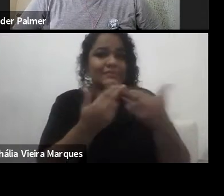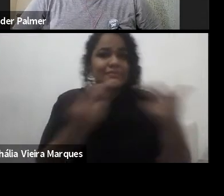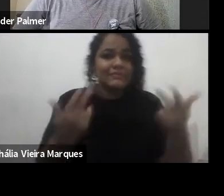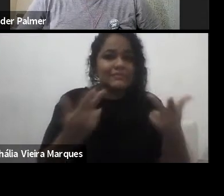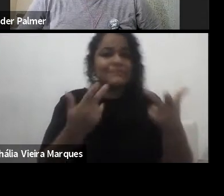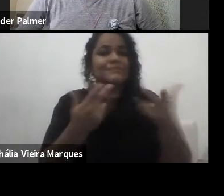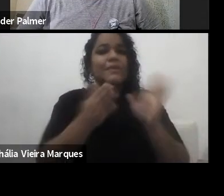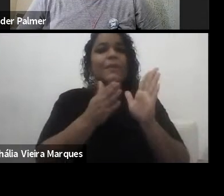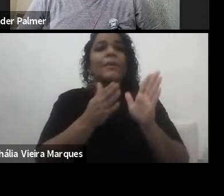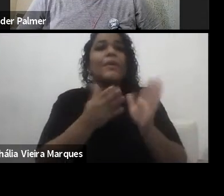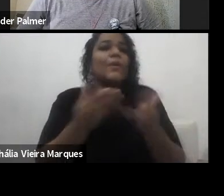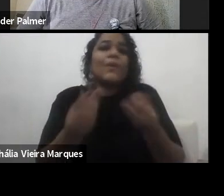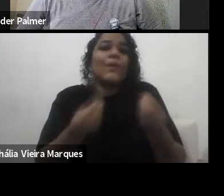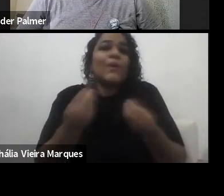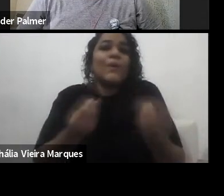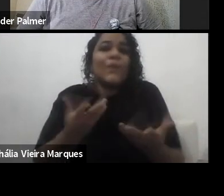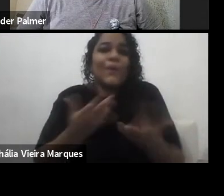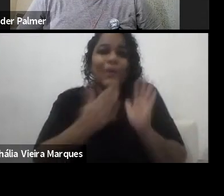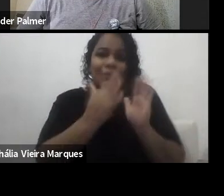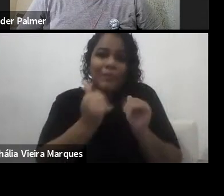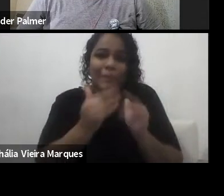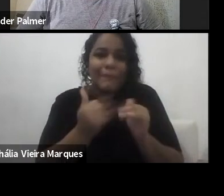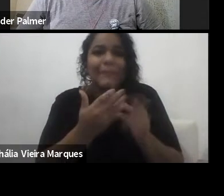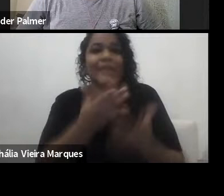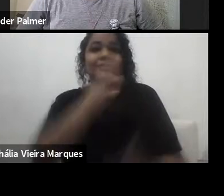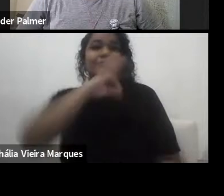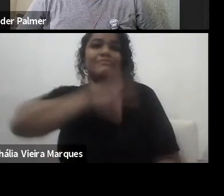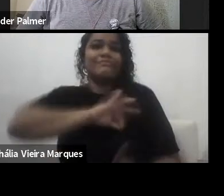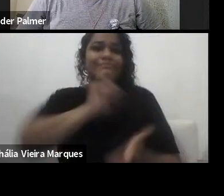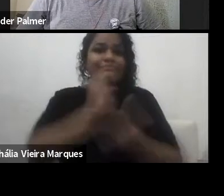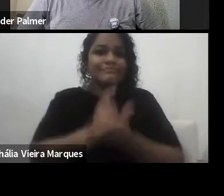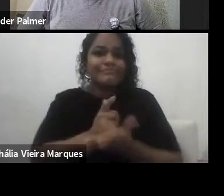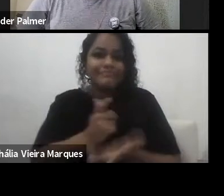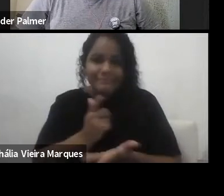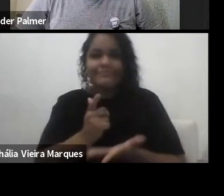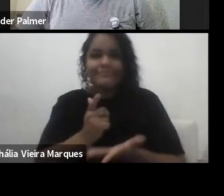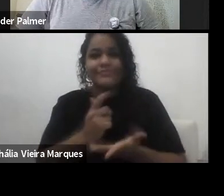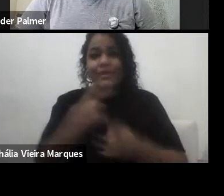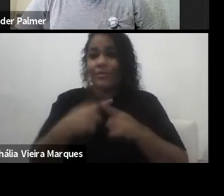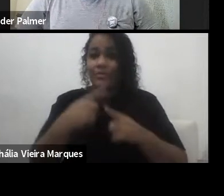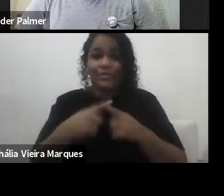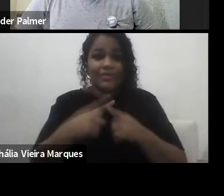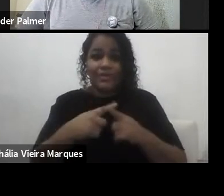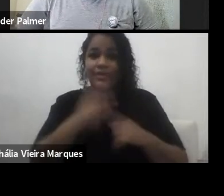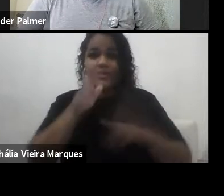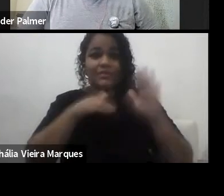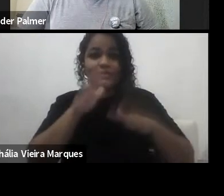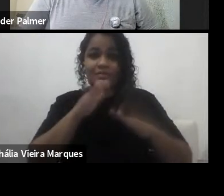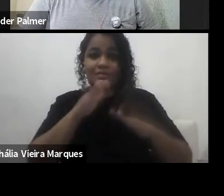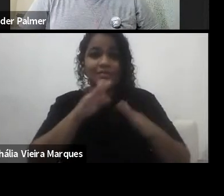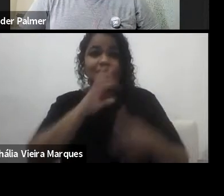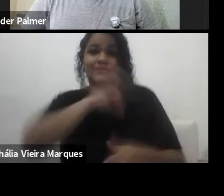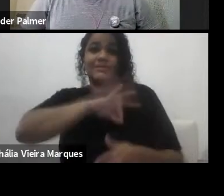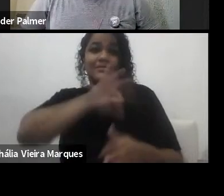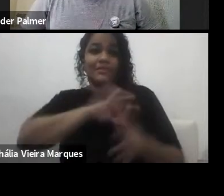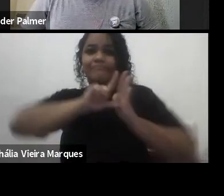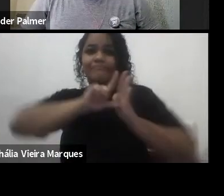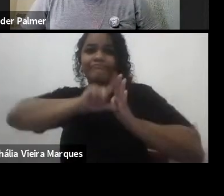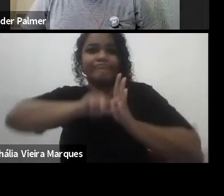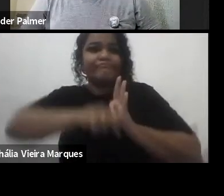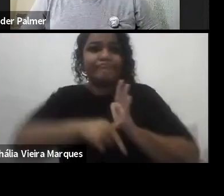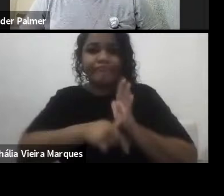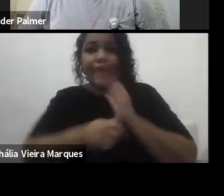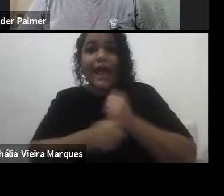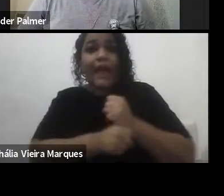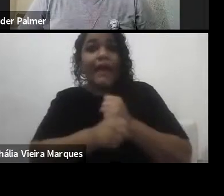pleitear o pagamento de um salário que há anos não vem, então, as dificuldades